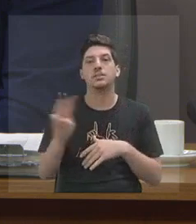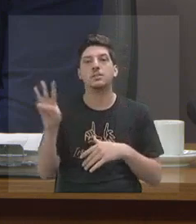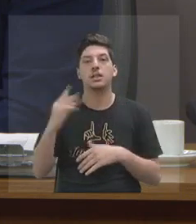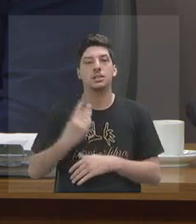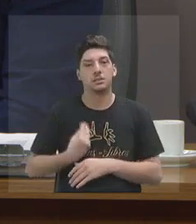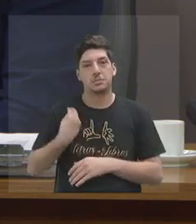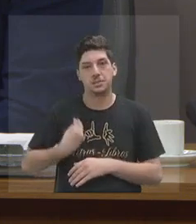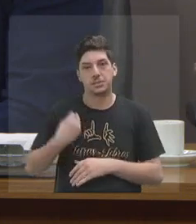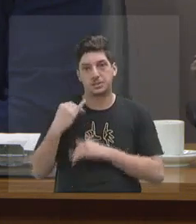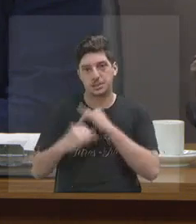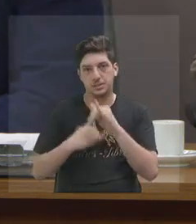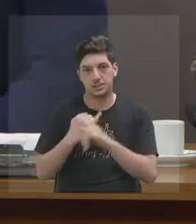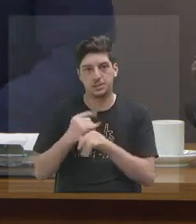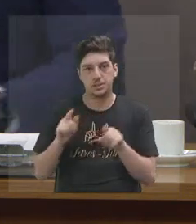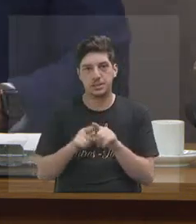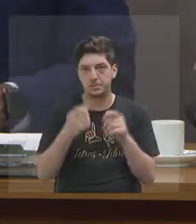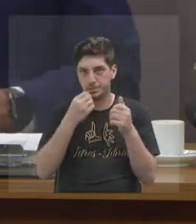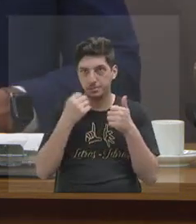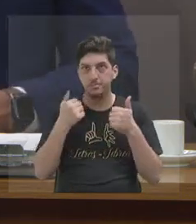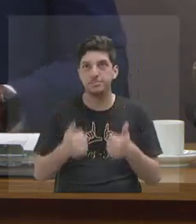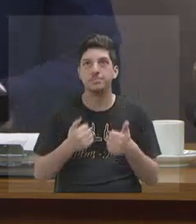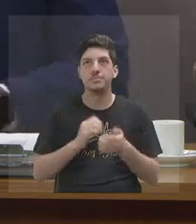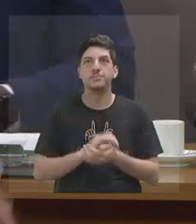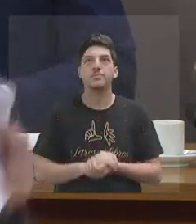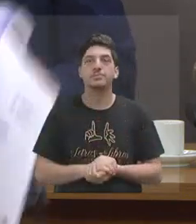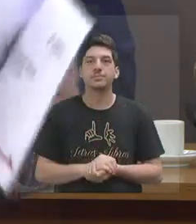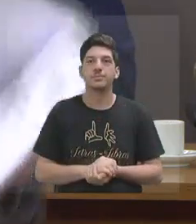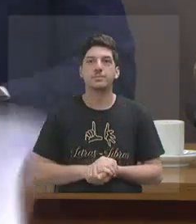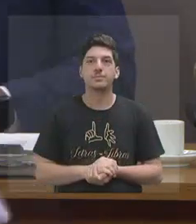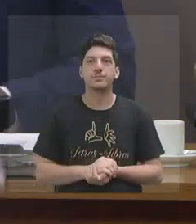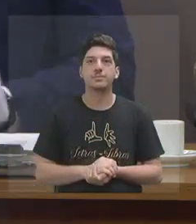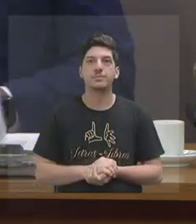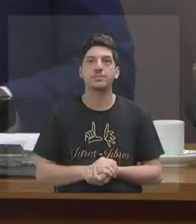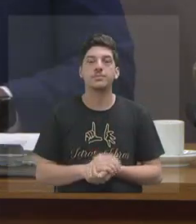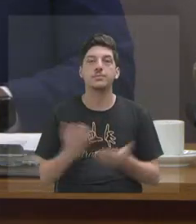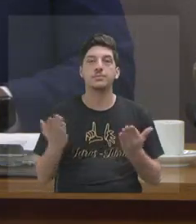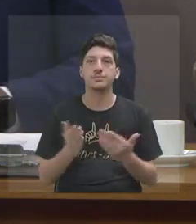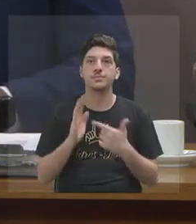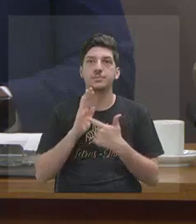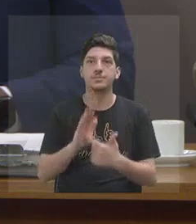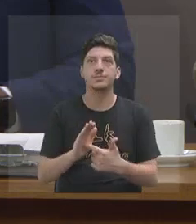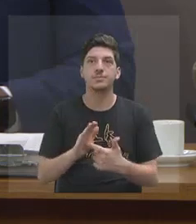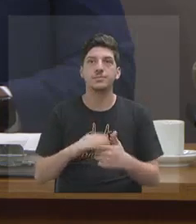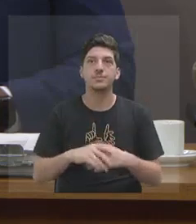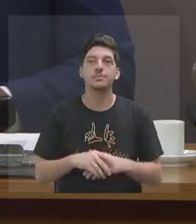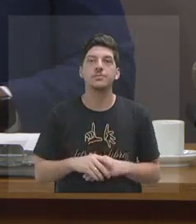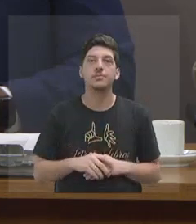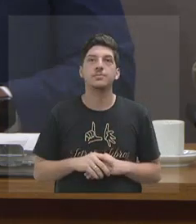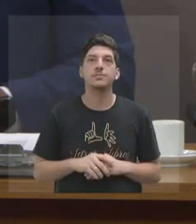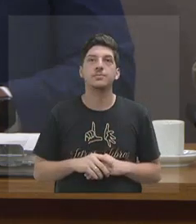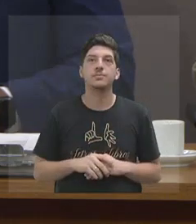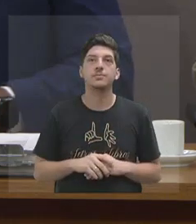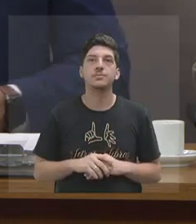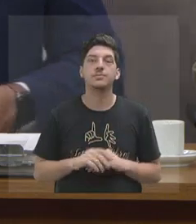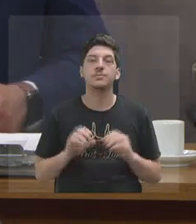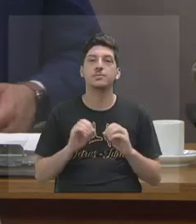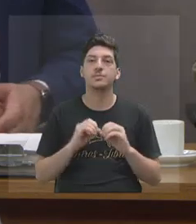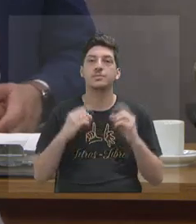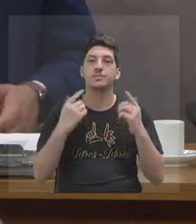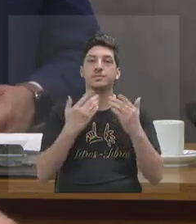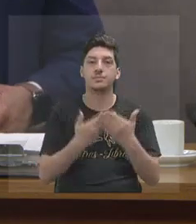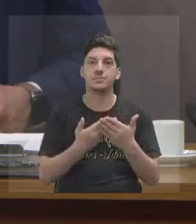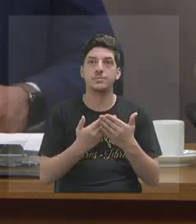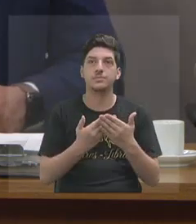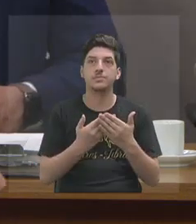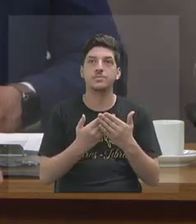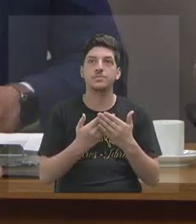presença na internet. Beleza? Vamos passar então para a apresentação, que ela já está abrangindo.